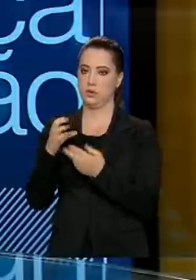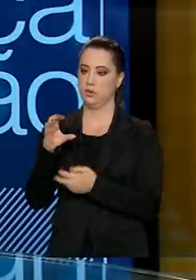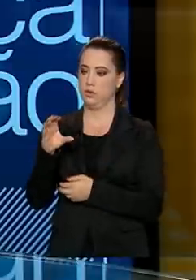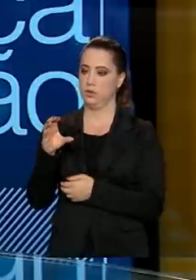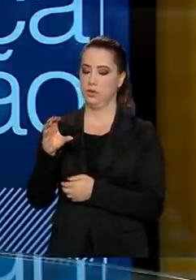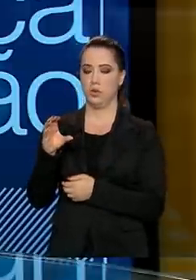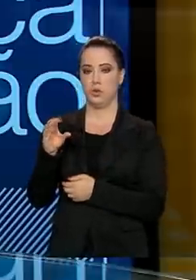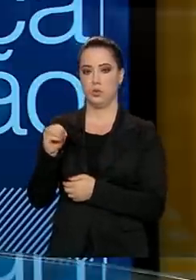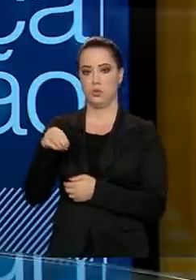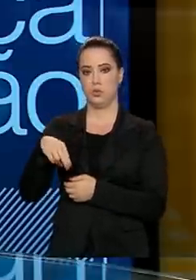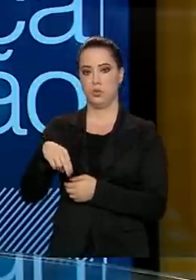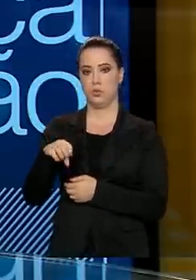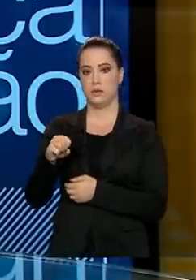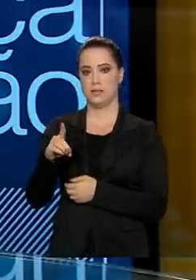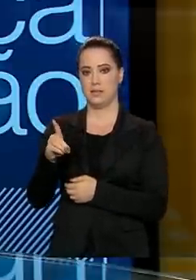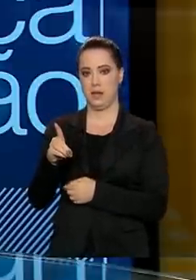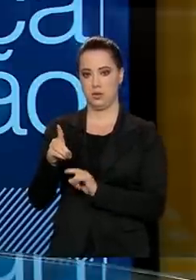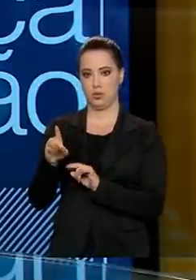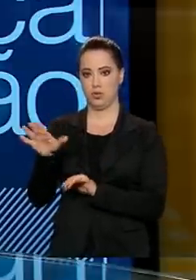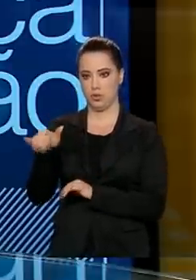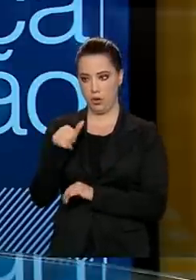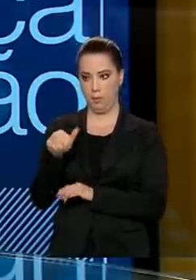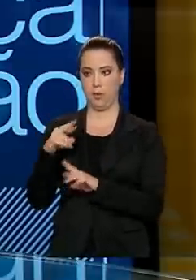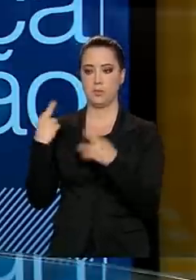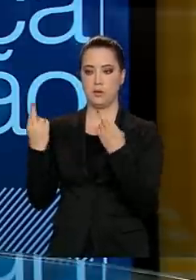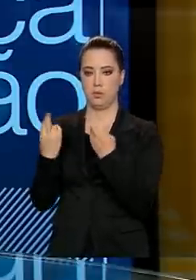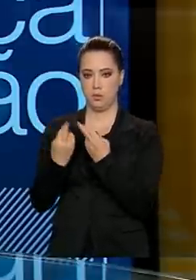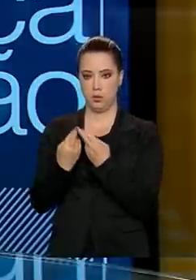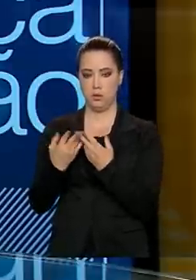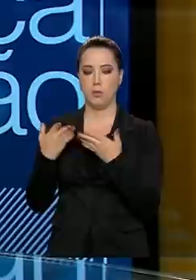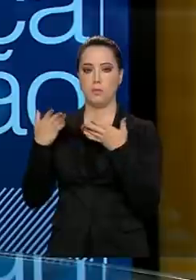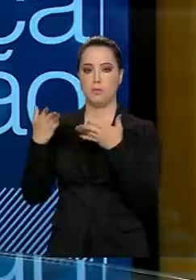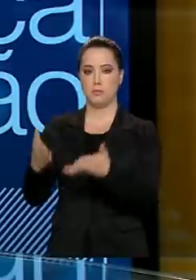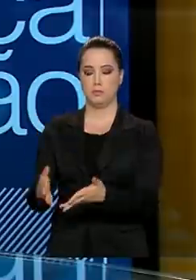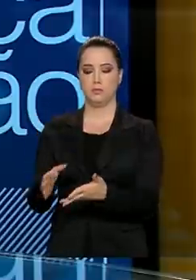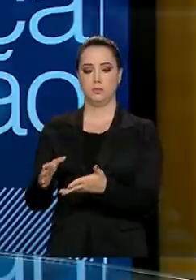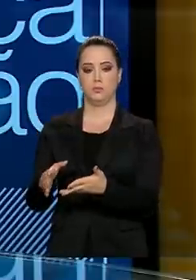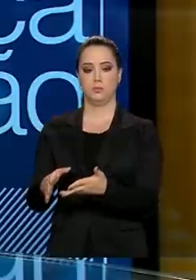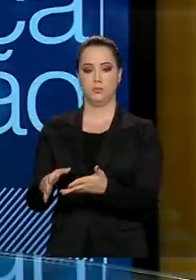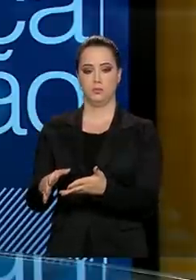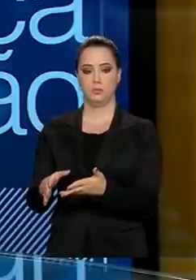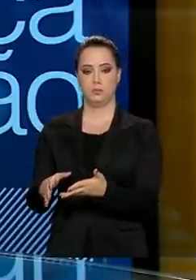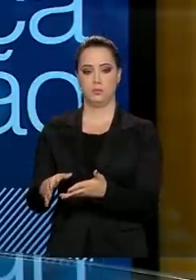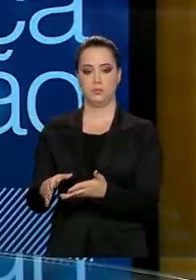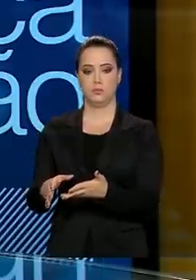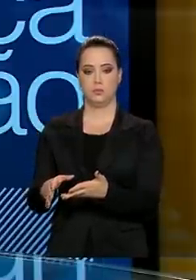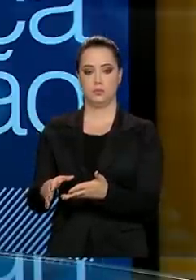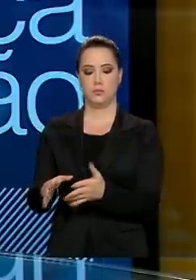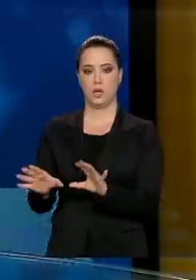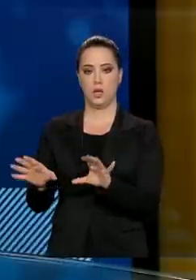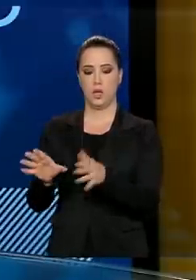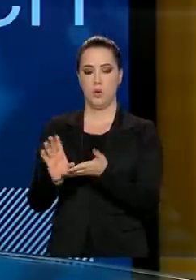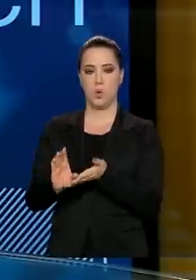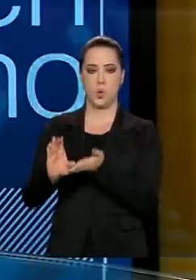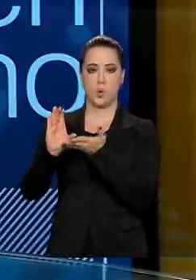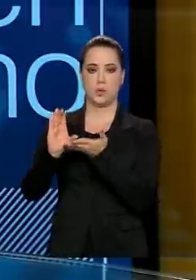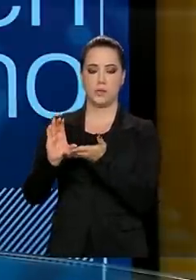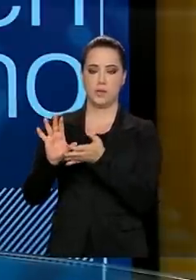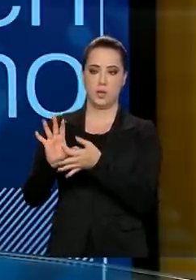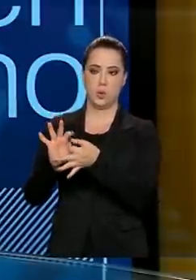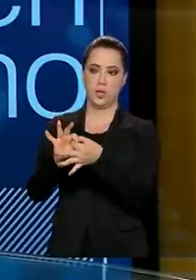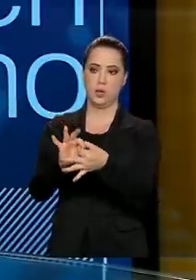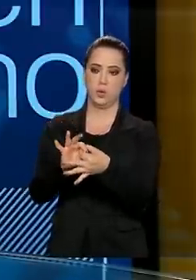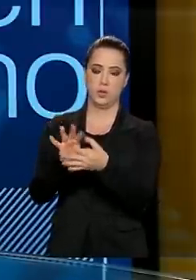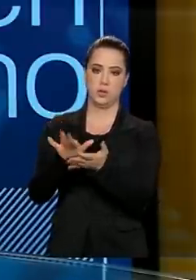INEP chamou essa reunião, a SESU, a Secretaria de Educação Superior, participou, o CONCED, que é o conselho que congrega